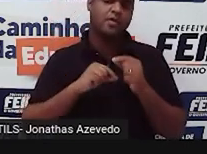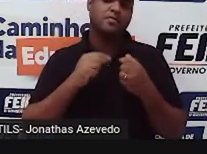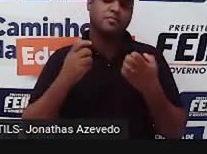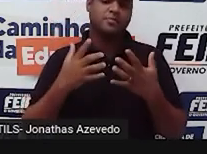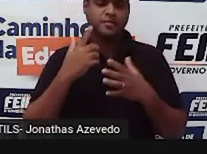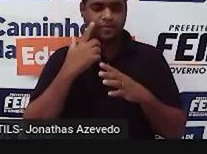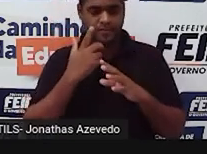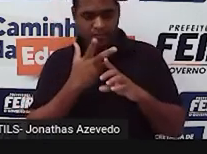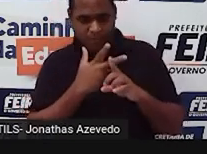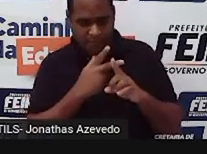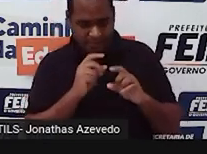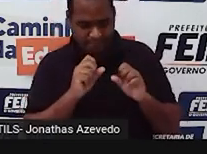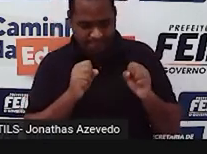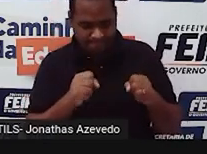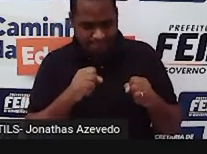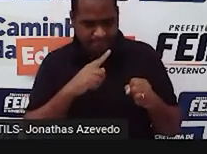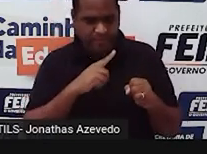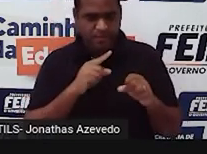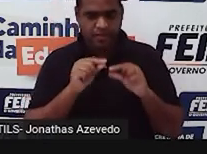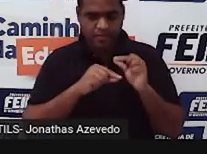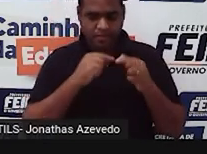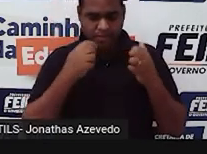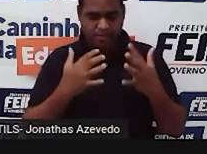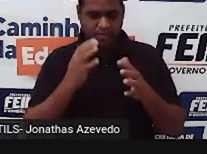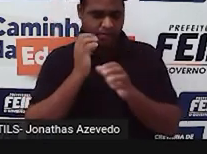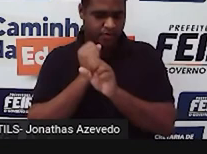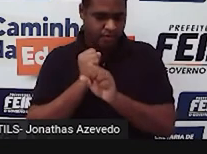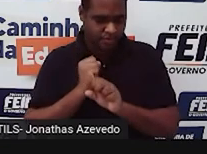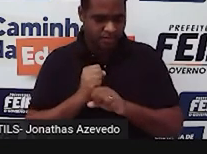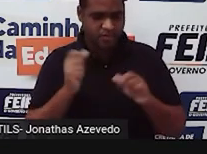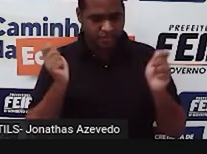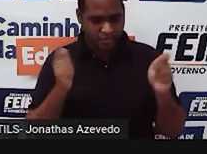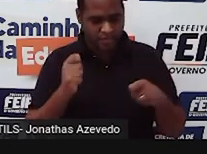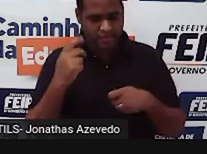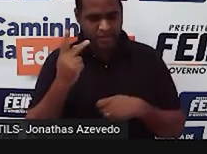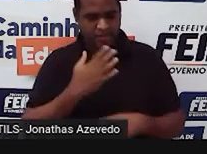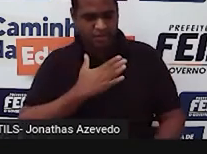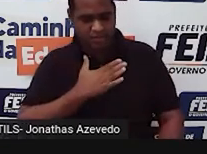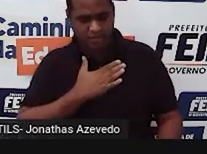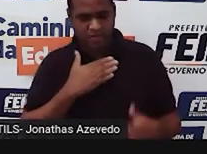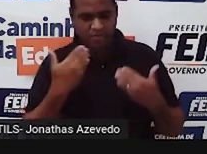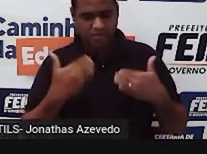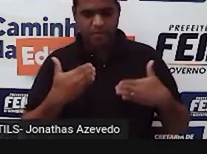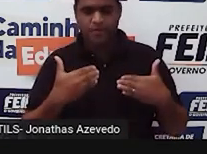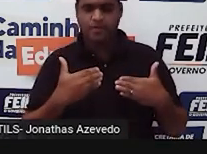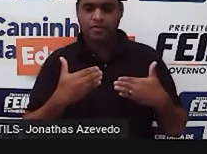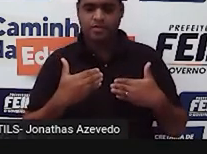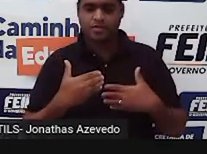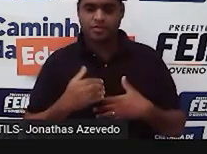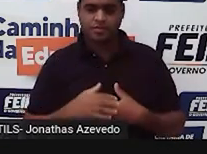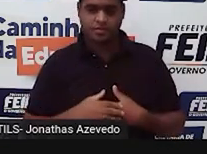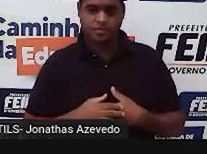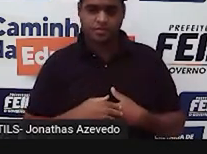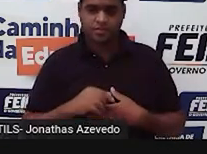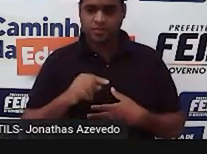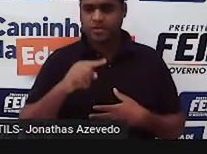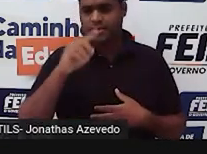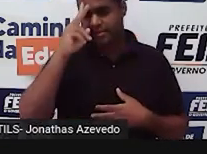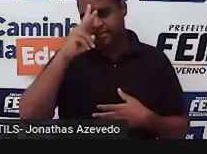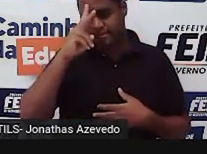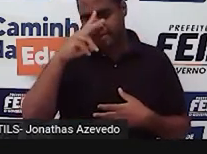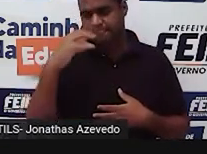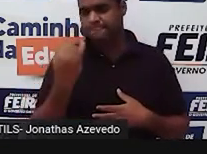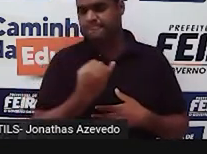procurar qual é a parte desse conteúdo que você gostaria que caísse na prova, você vai lembrar de momentos